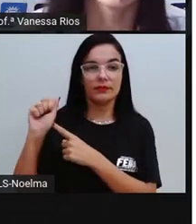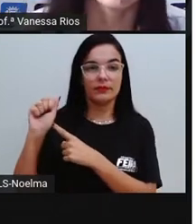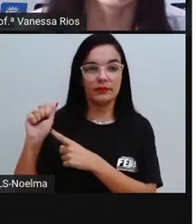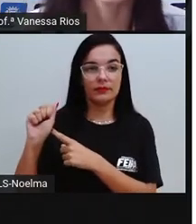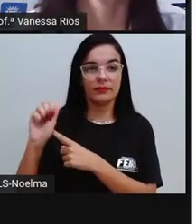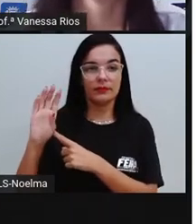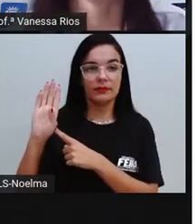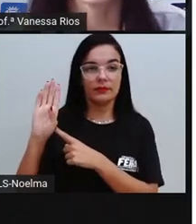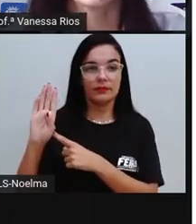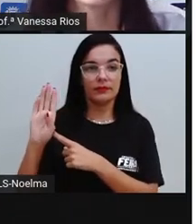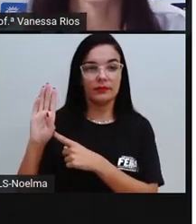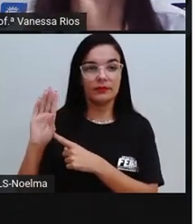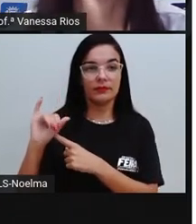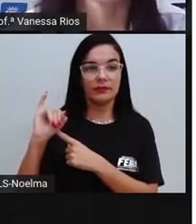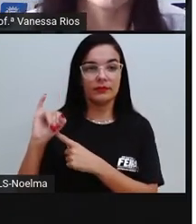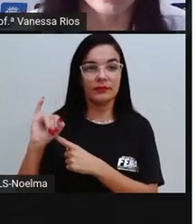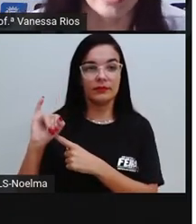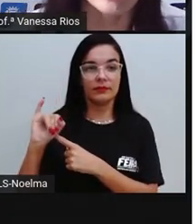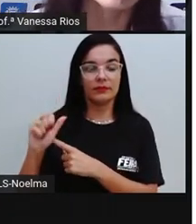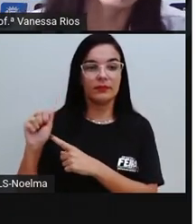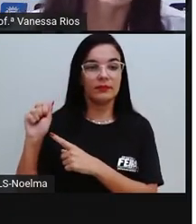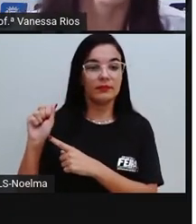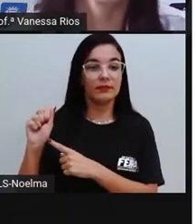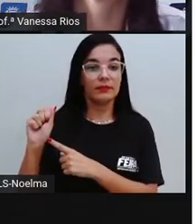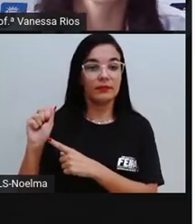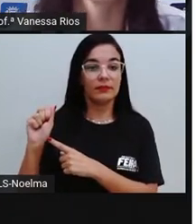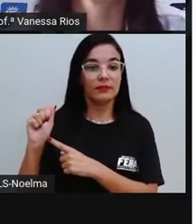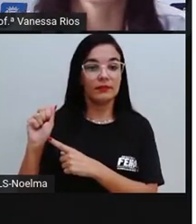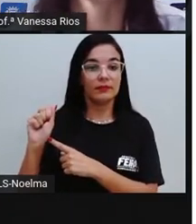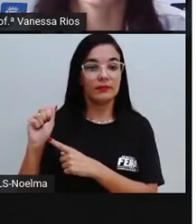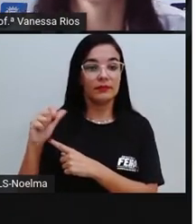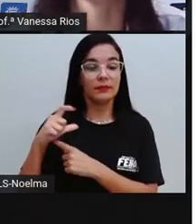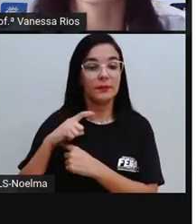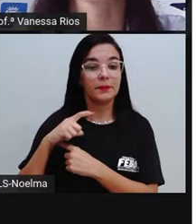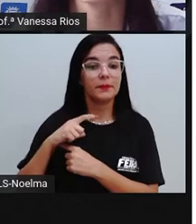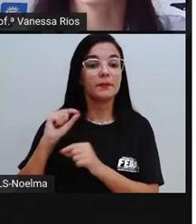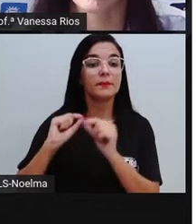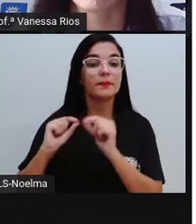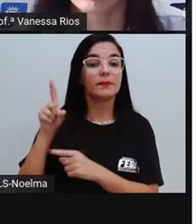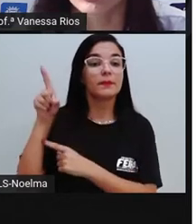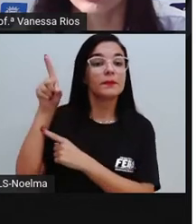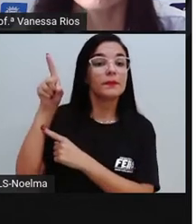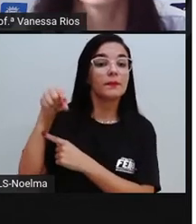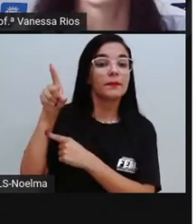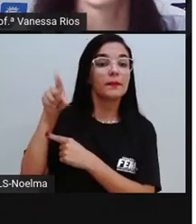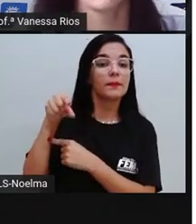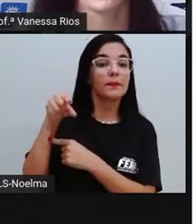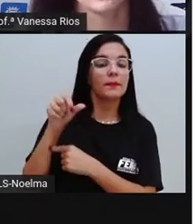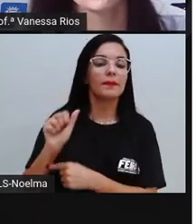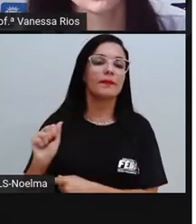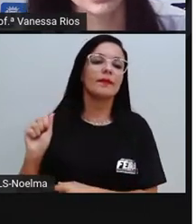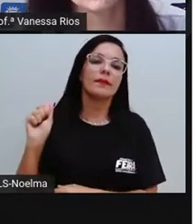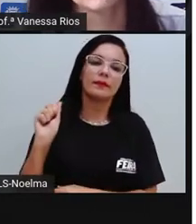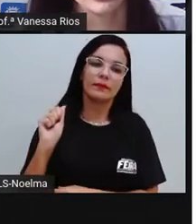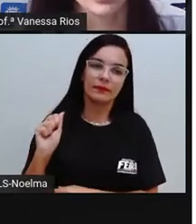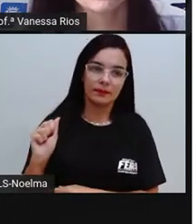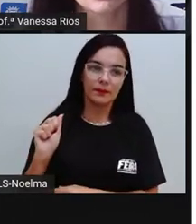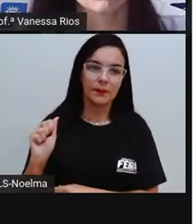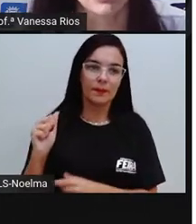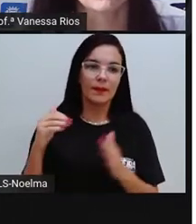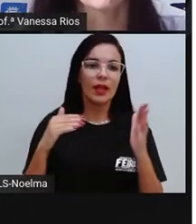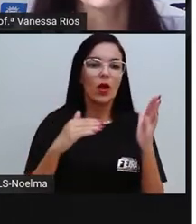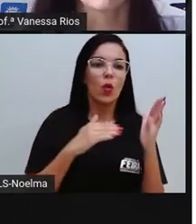B e A. E nós podemos observar ali um acento agudo localizado